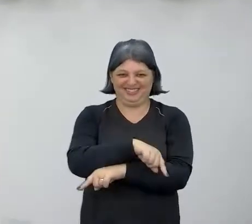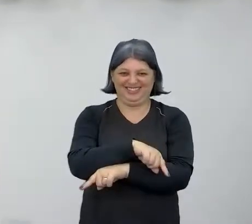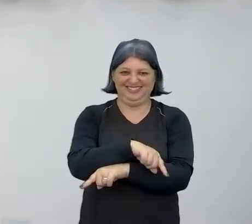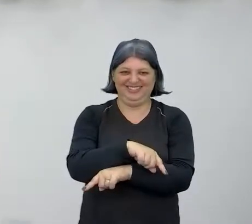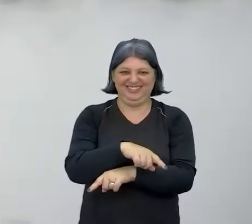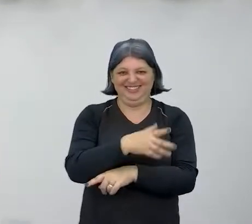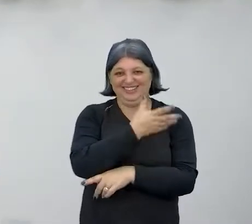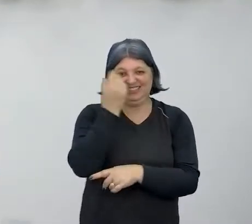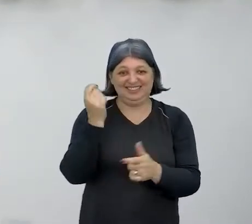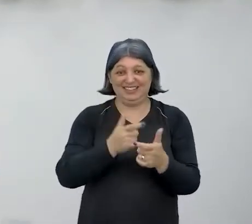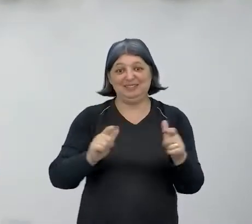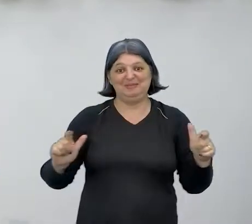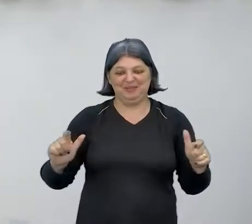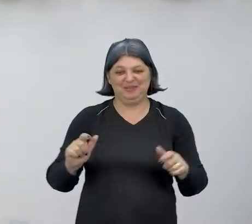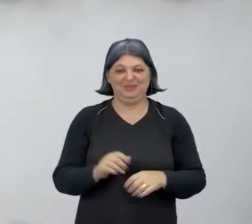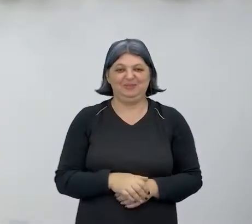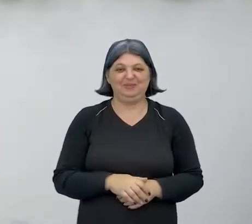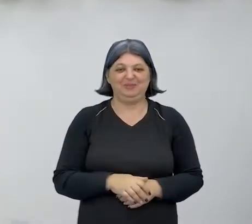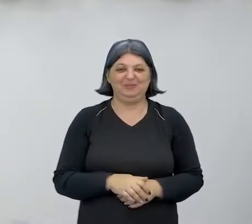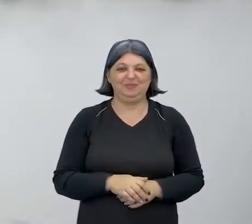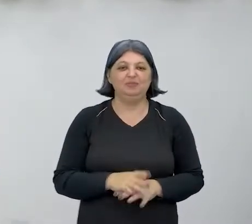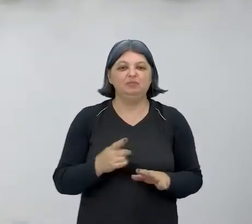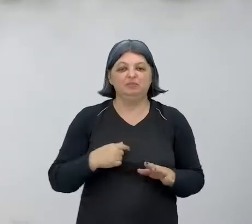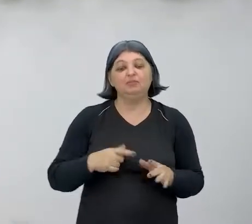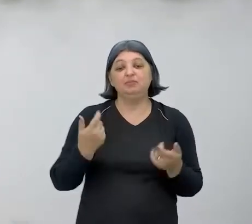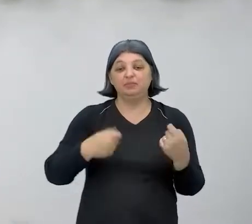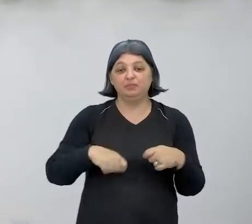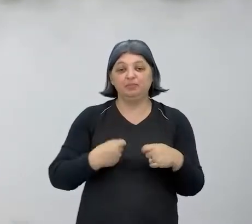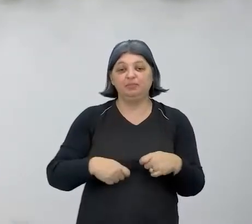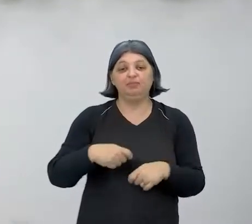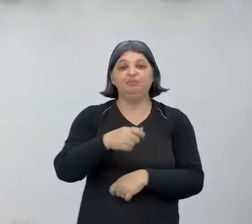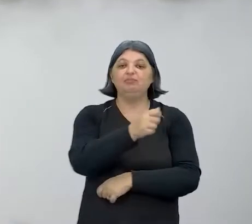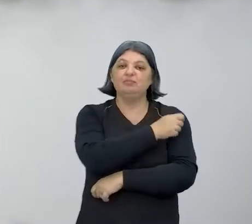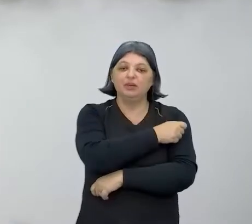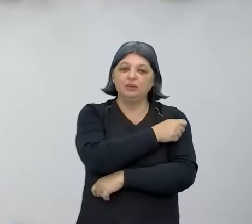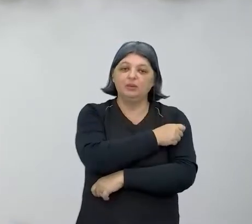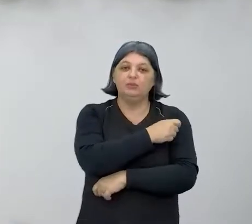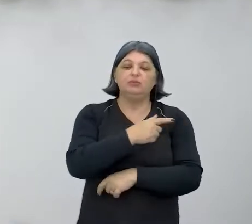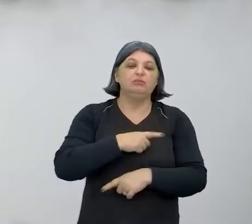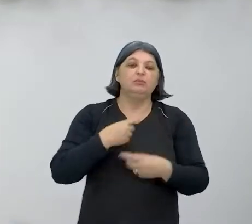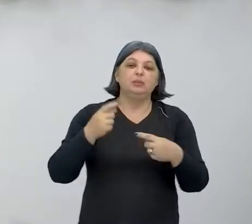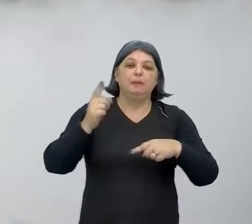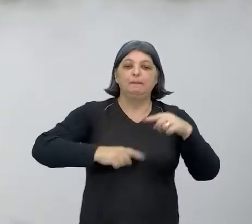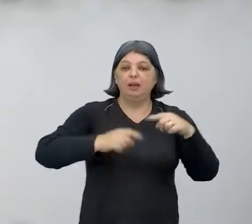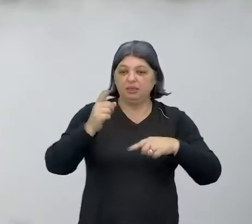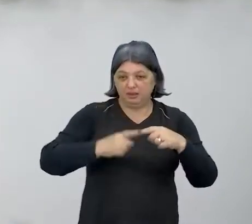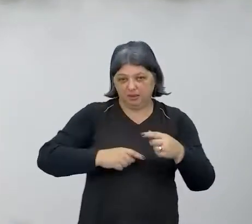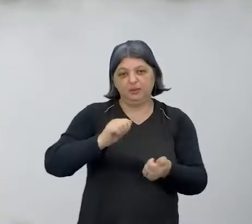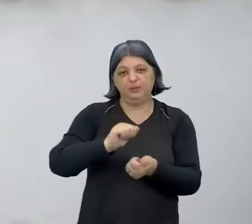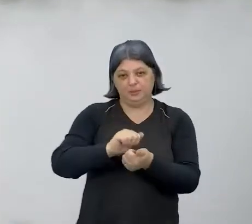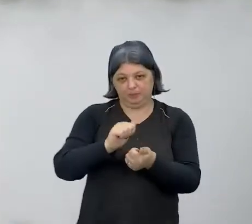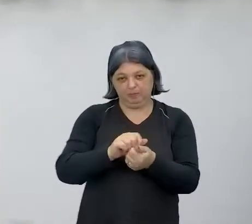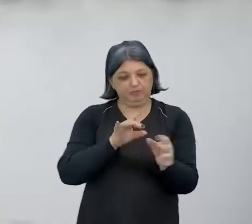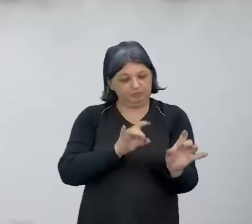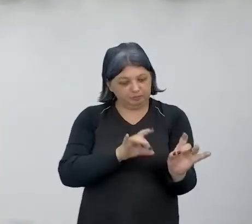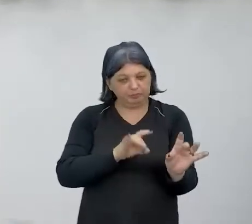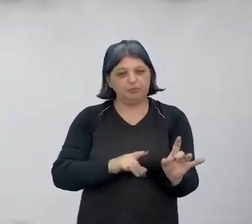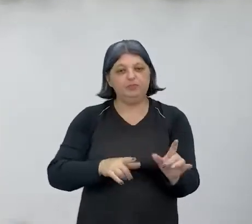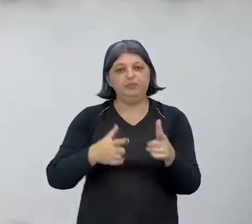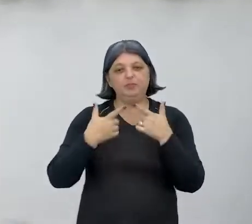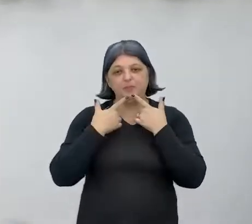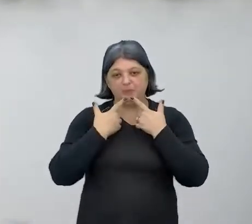maioria. E aí então, essa foi a necessidade. Para que os meus alunos tivessem um material adequado, a sua especificidade